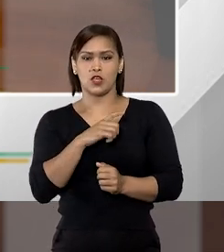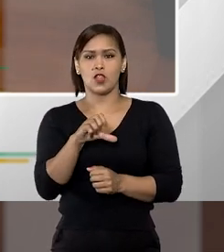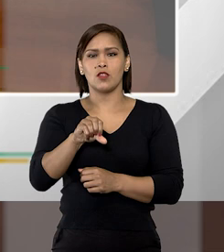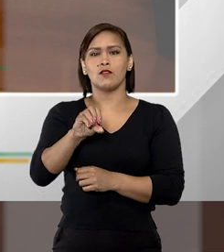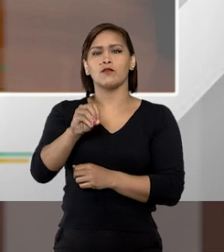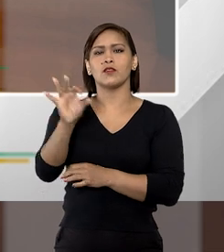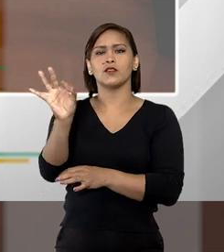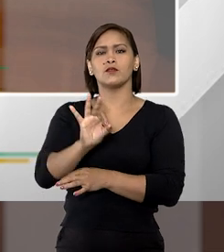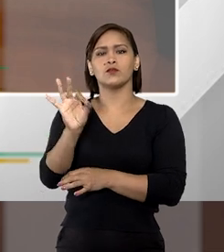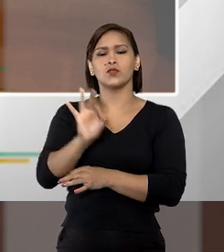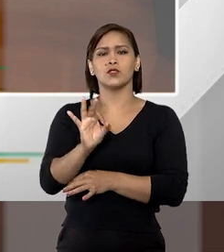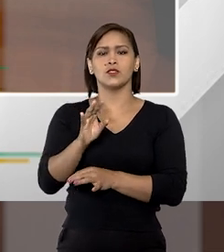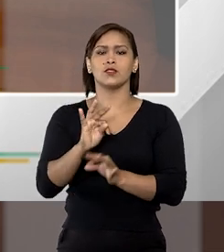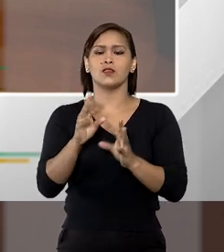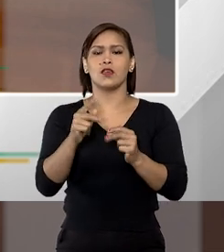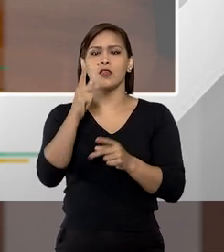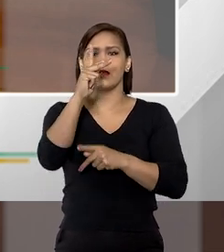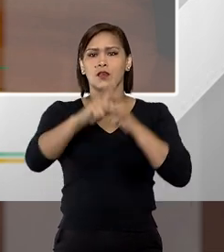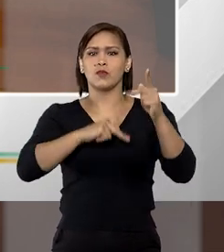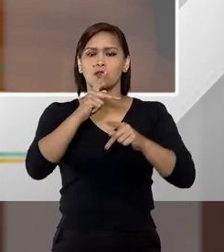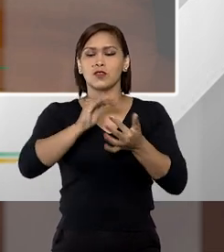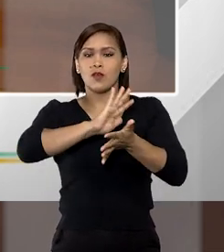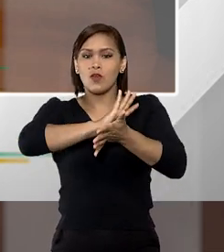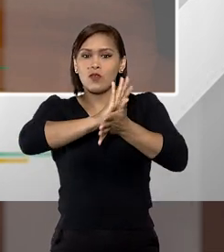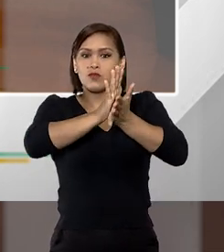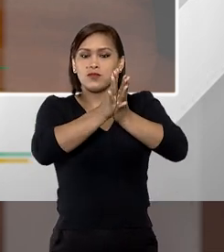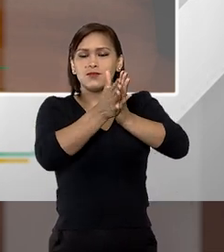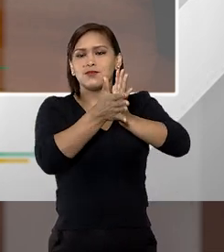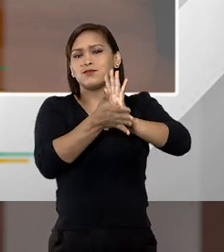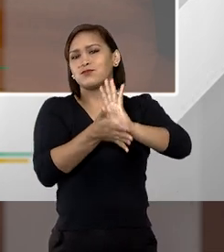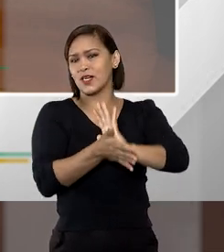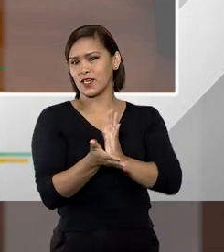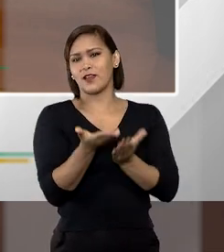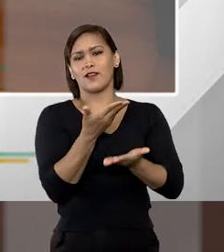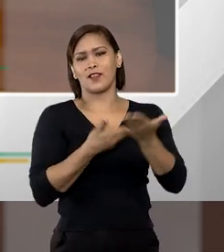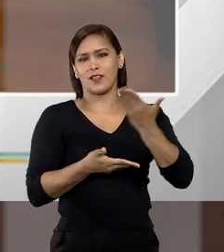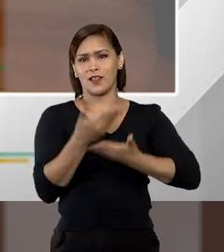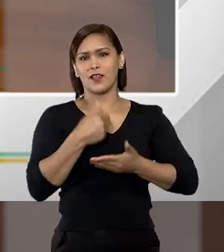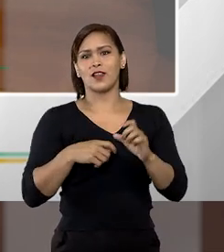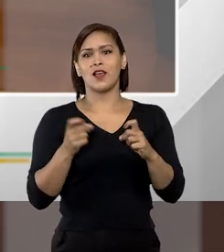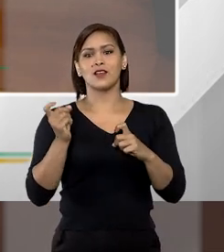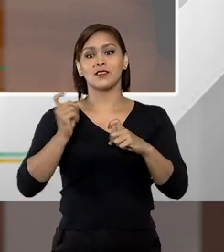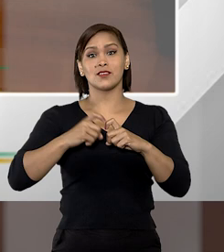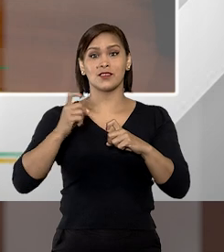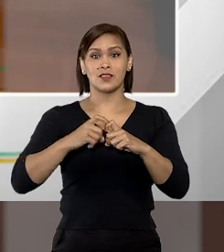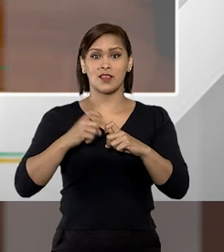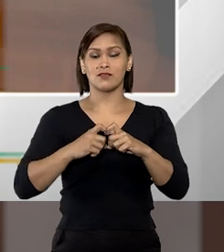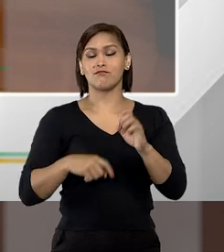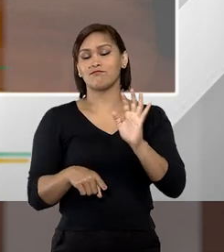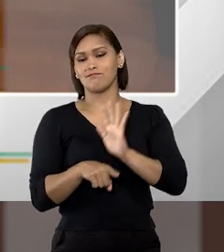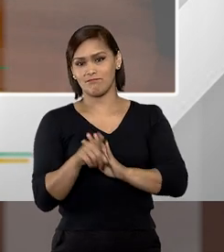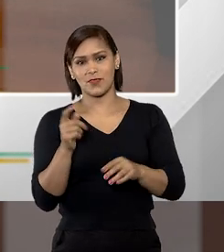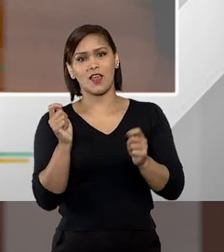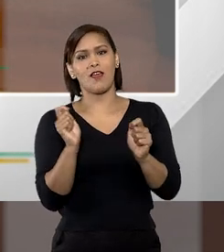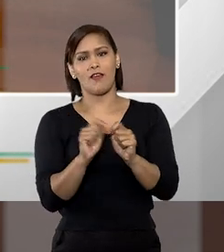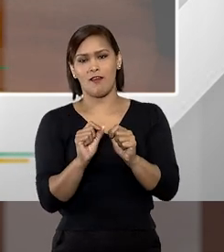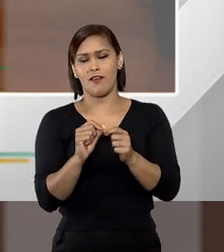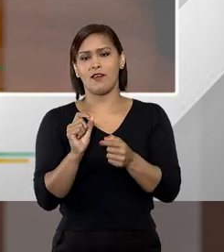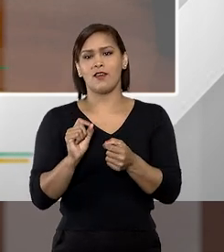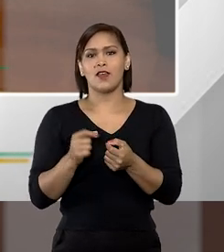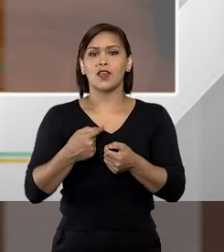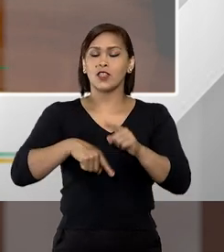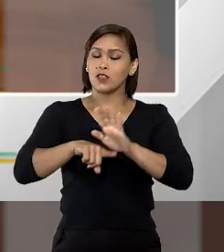90% de nós que temos preconceitos em relação ao sexo, preconceitos sexistas, ou seja,